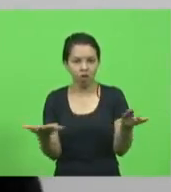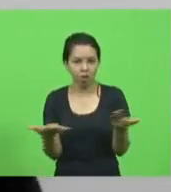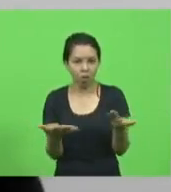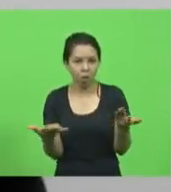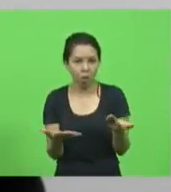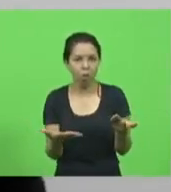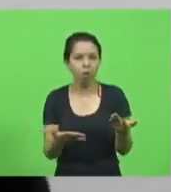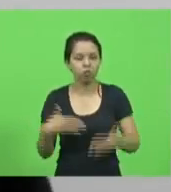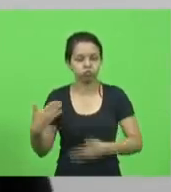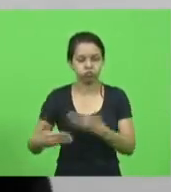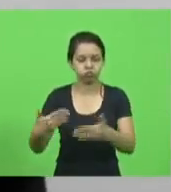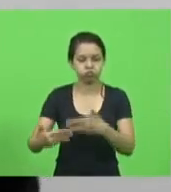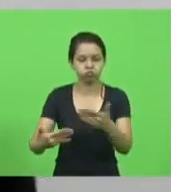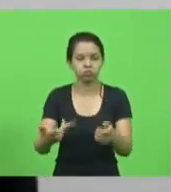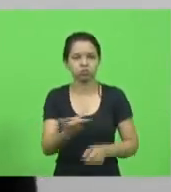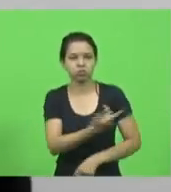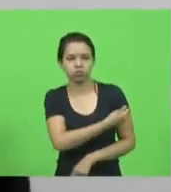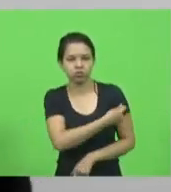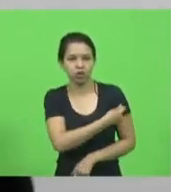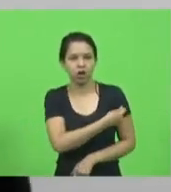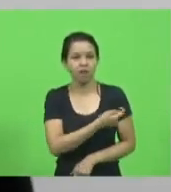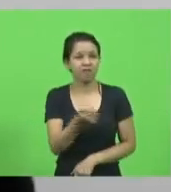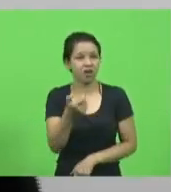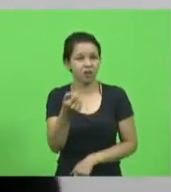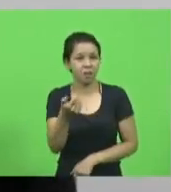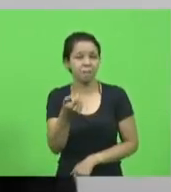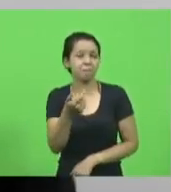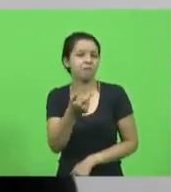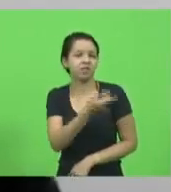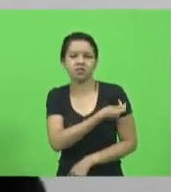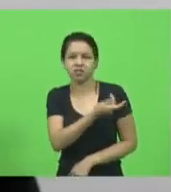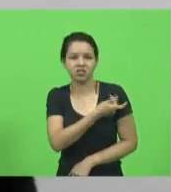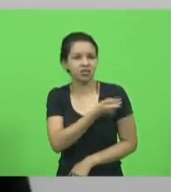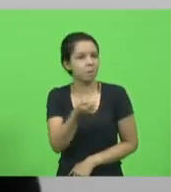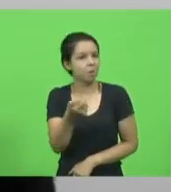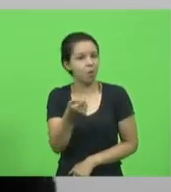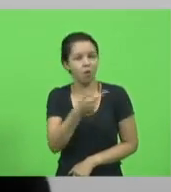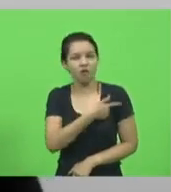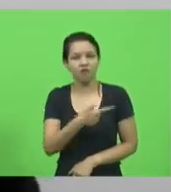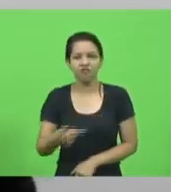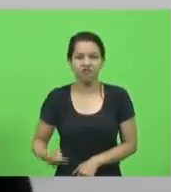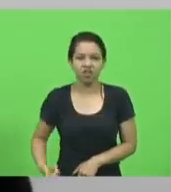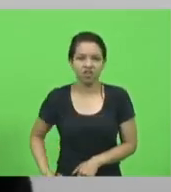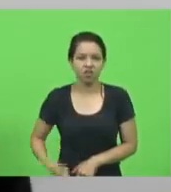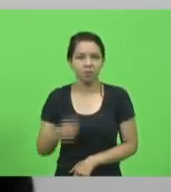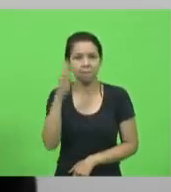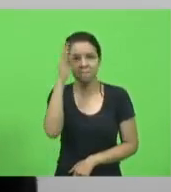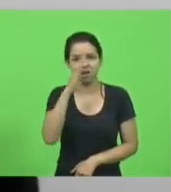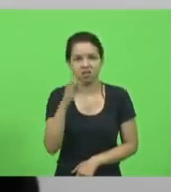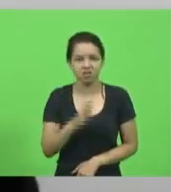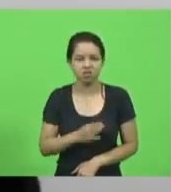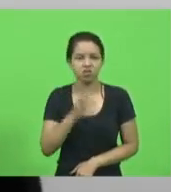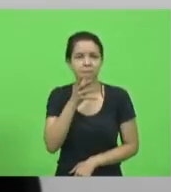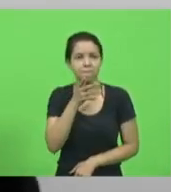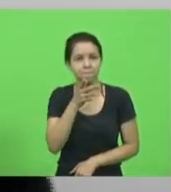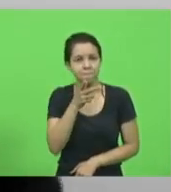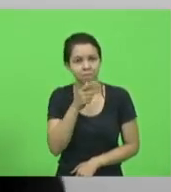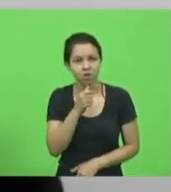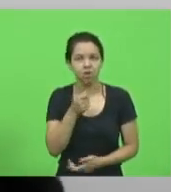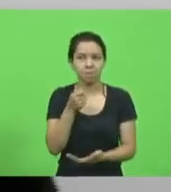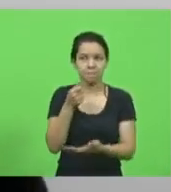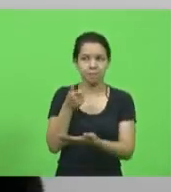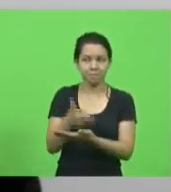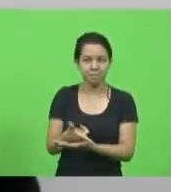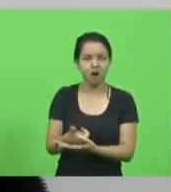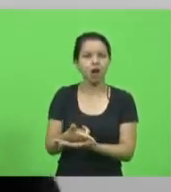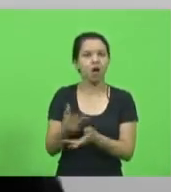vacinação. Poucas vacinas, o governo brasileiro demorou para comprar, está demorando, está